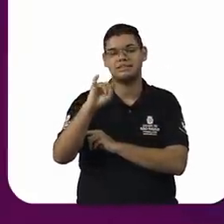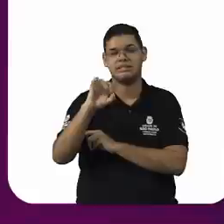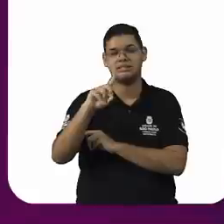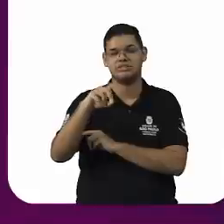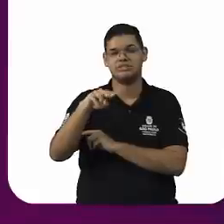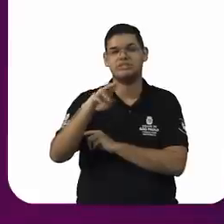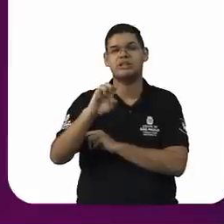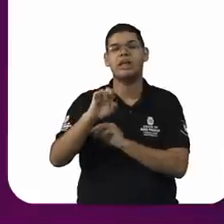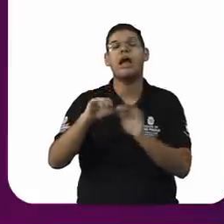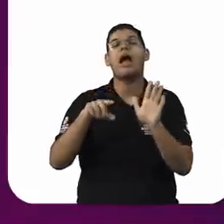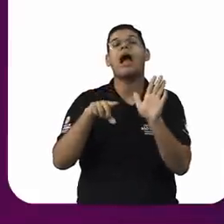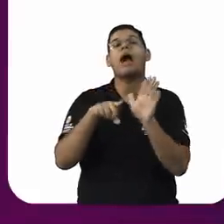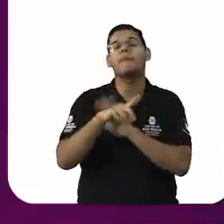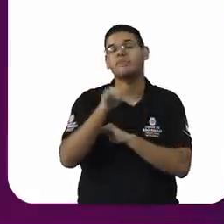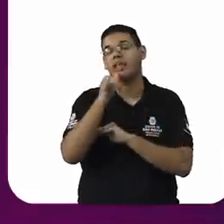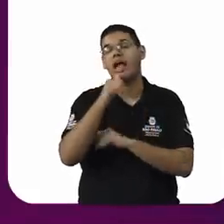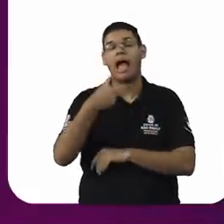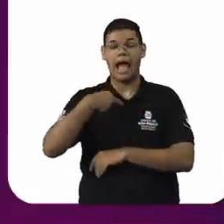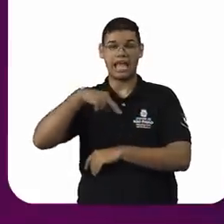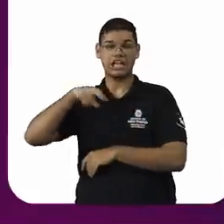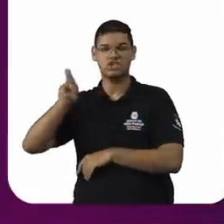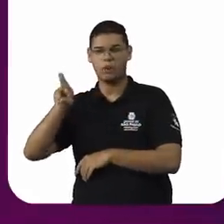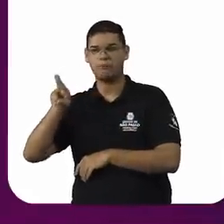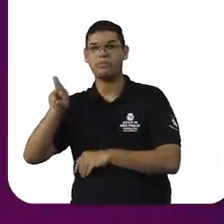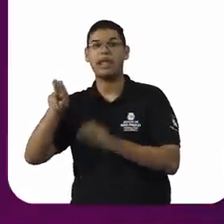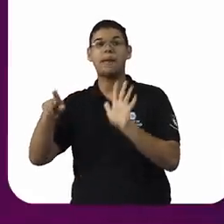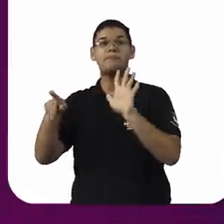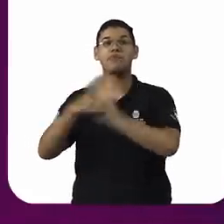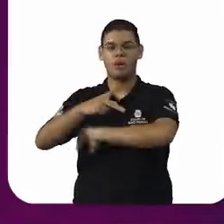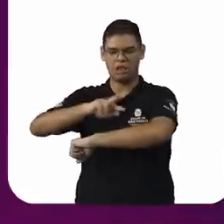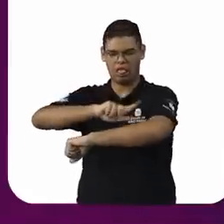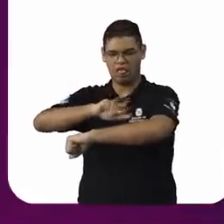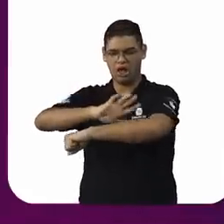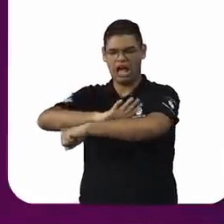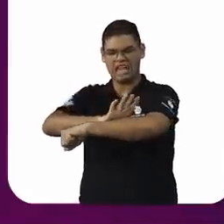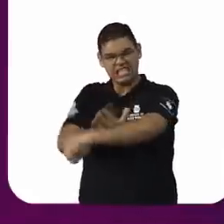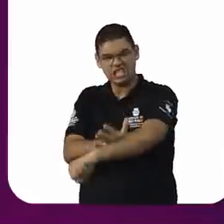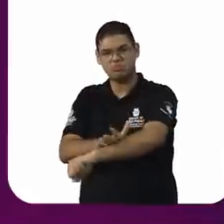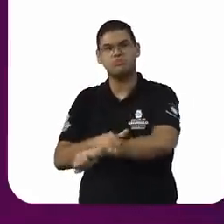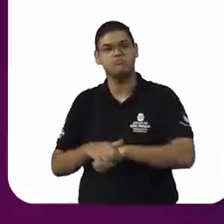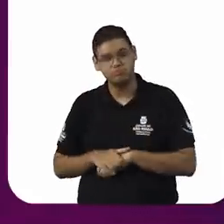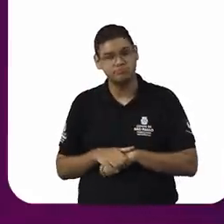racismo? Sim, a intolerância religiosa, ela...